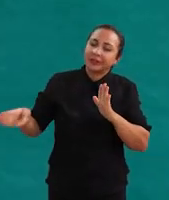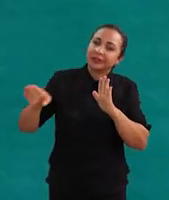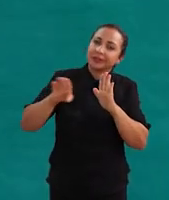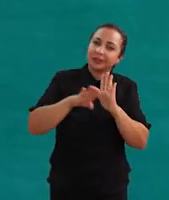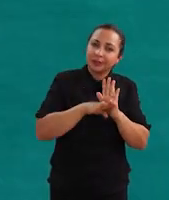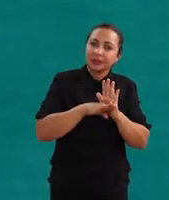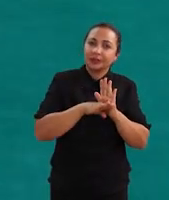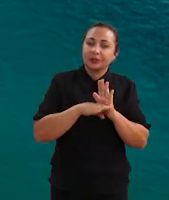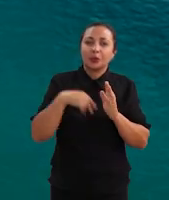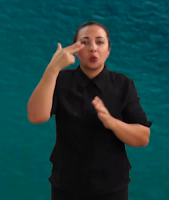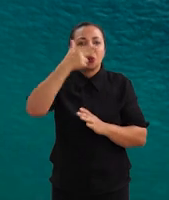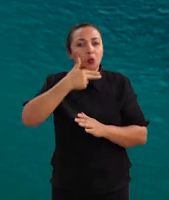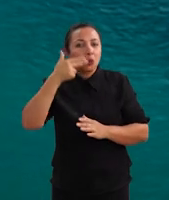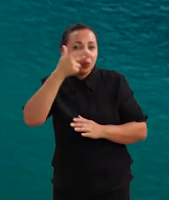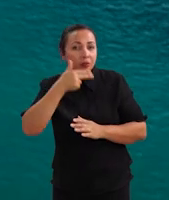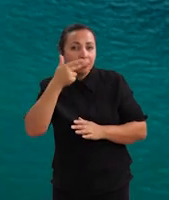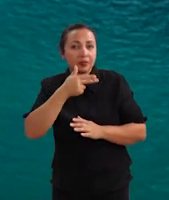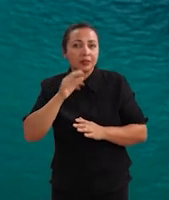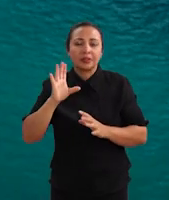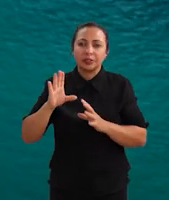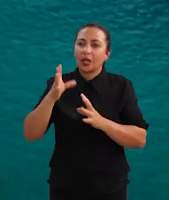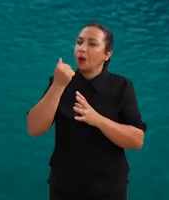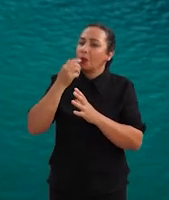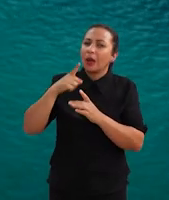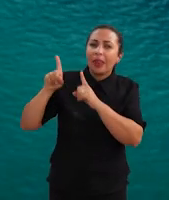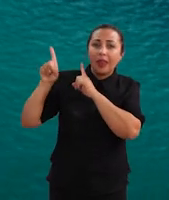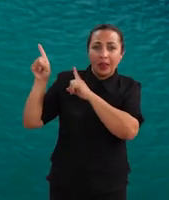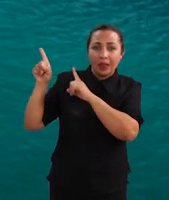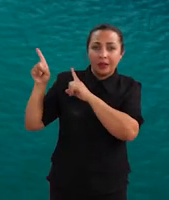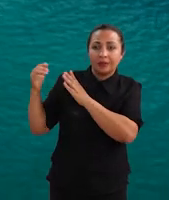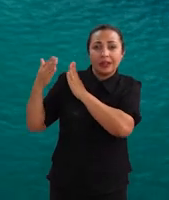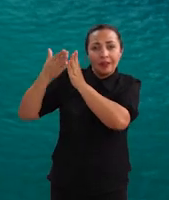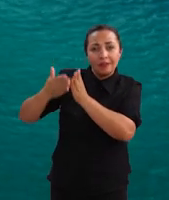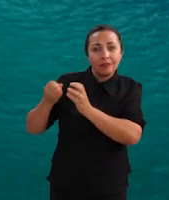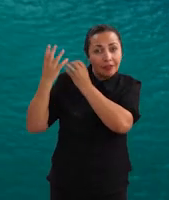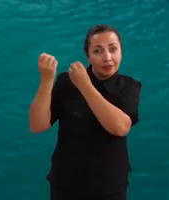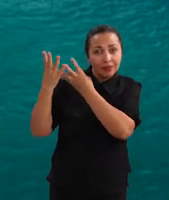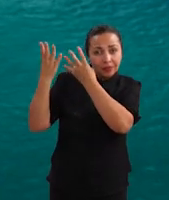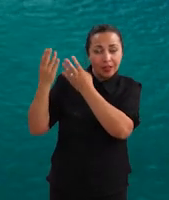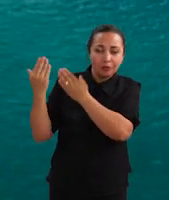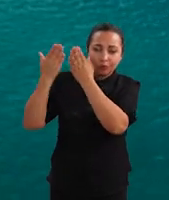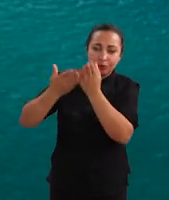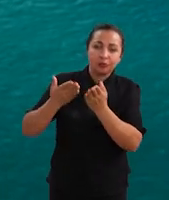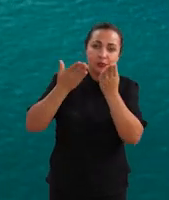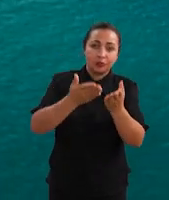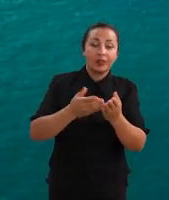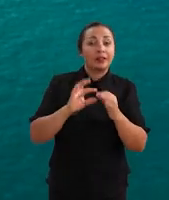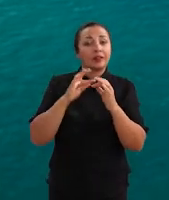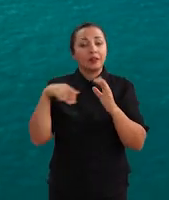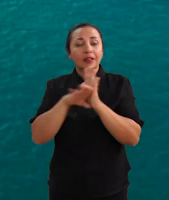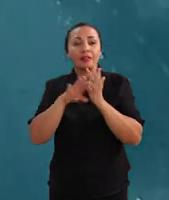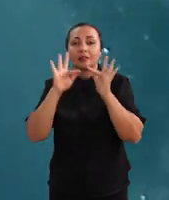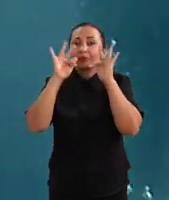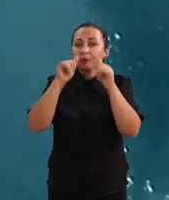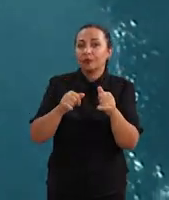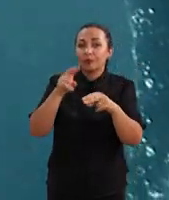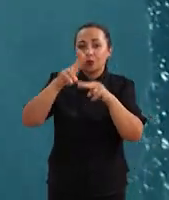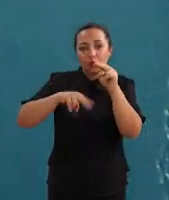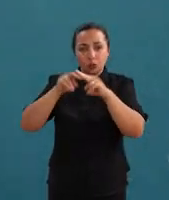mas eles estão trazendo nutrientes que eles acumularam lá. A temporada, ela vai tipicamente, final de junho, as